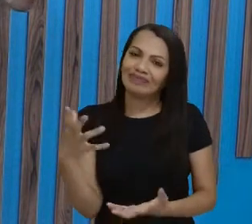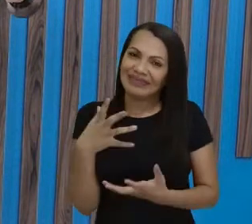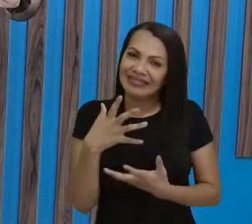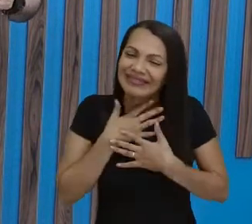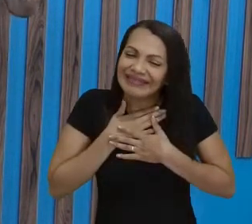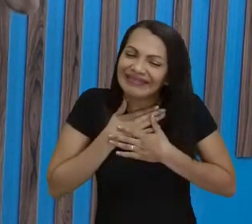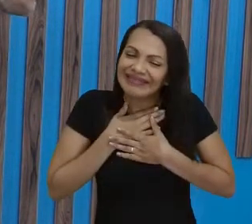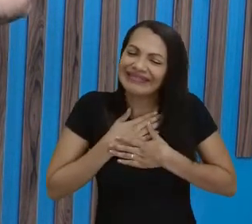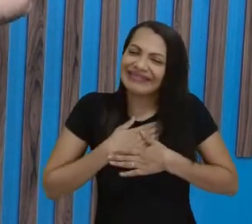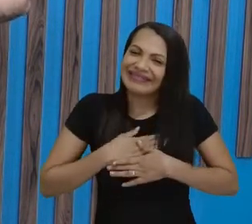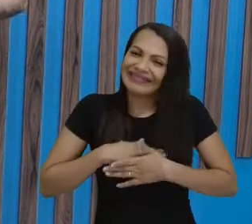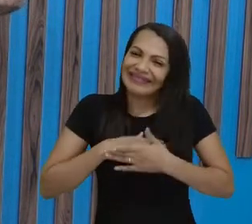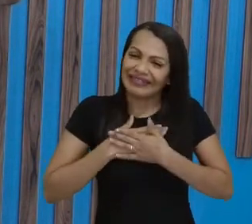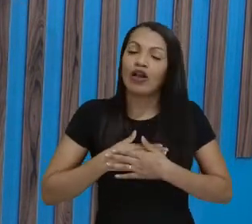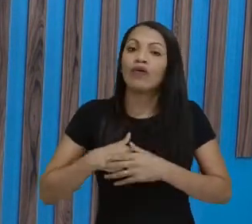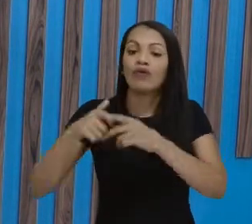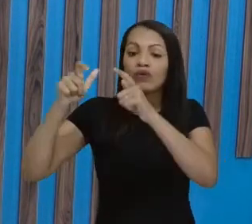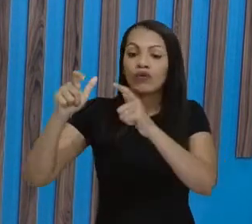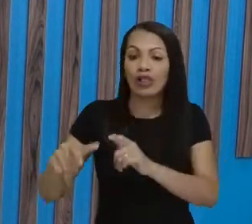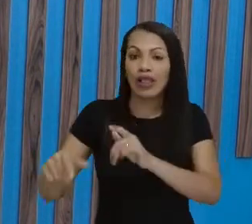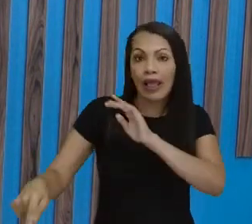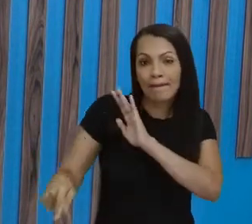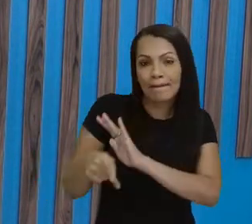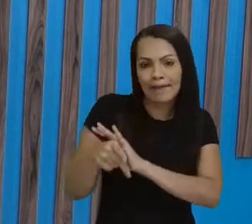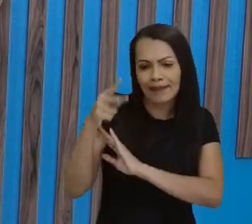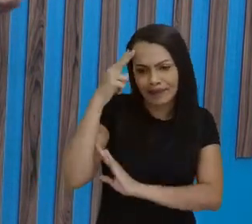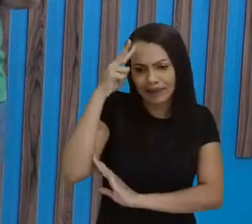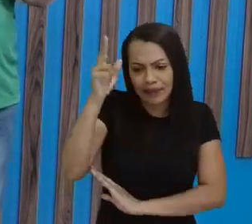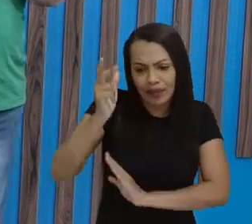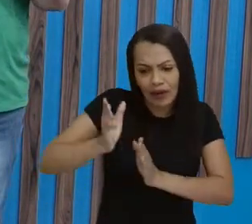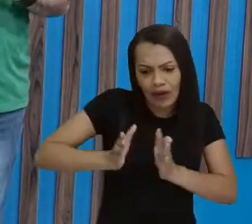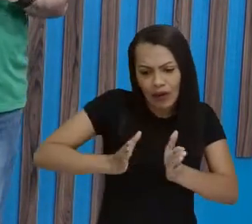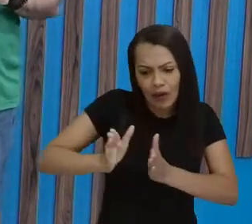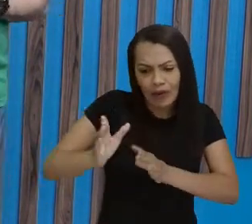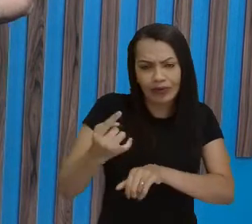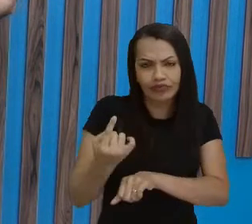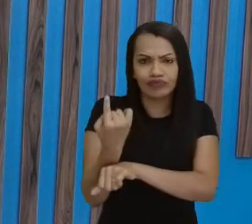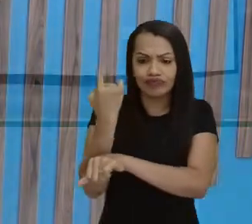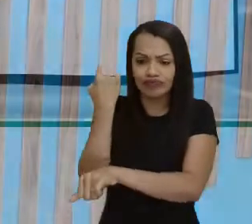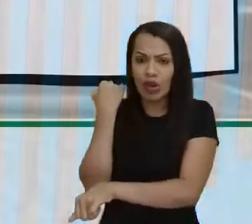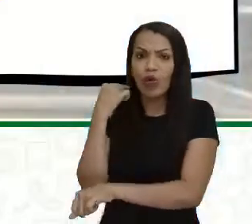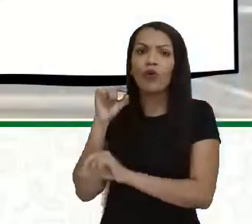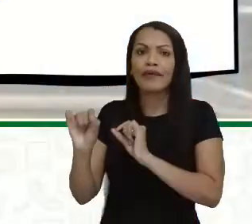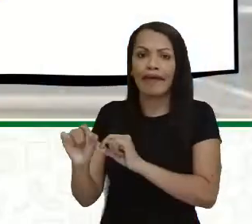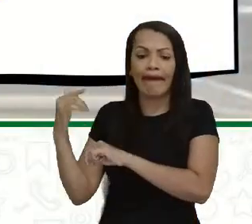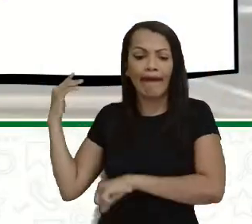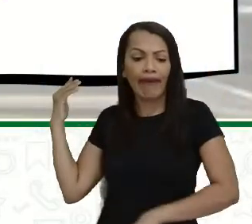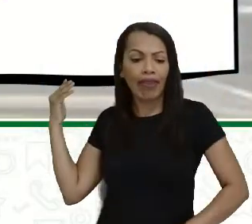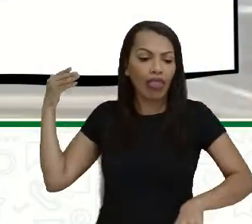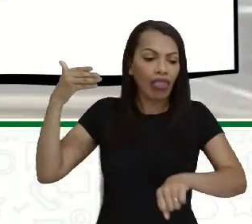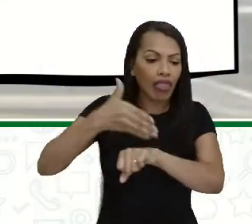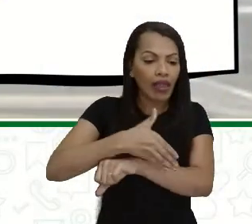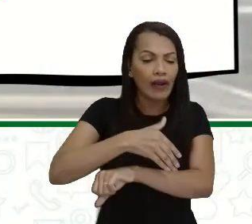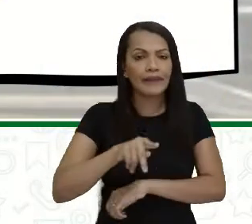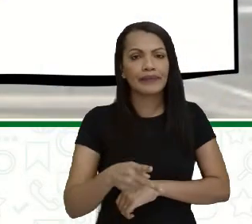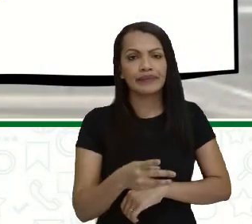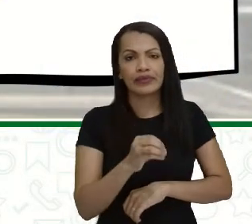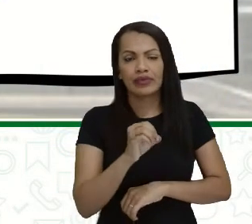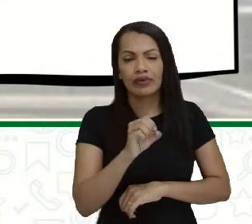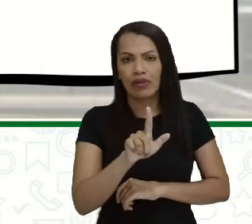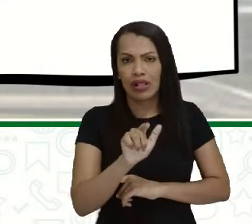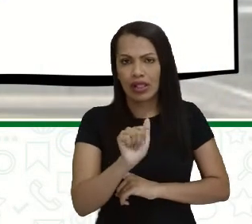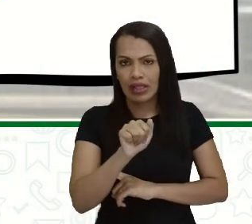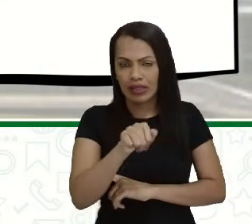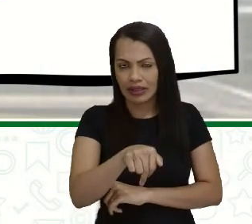mas veja, é um sítio histórico que ele remonta o período das invasões holandesas. Então, registra aí, primeiro episódio